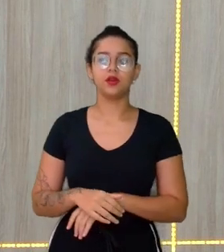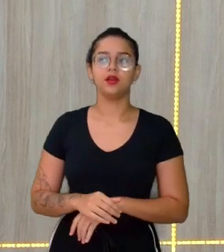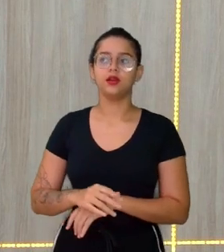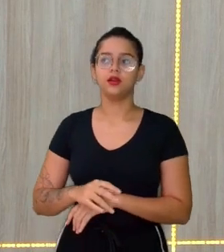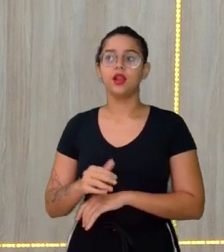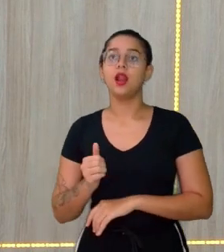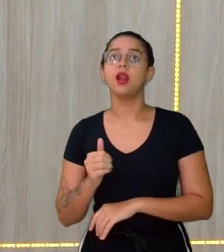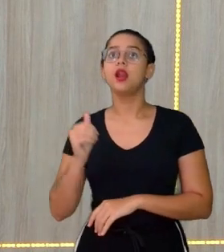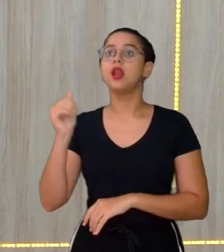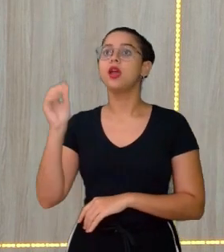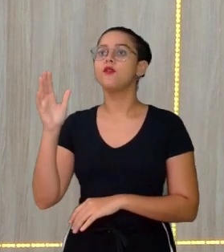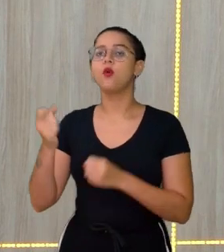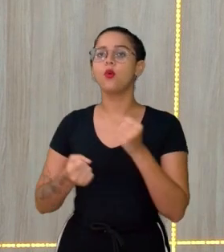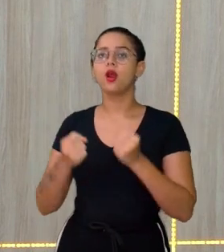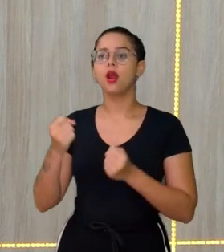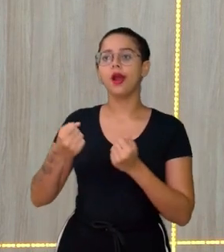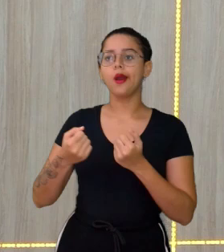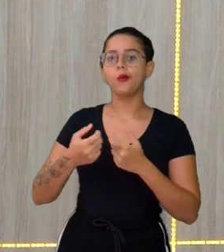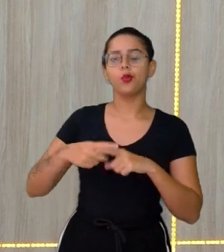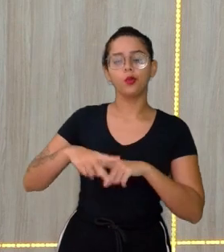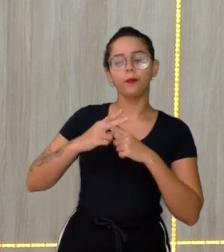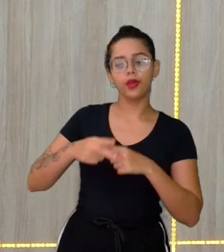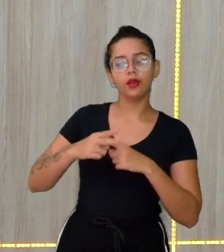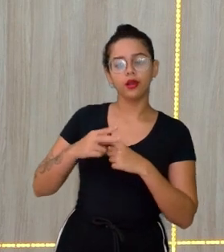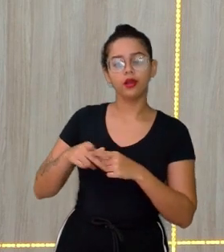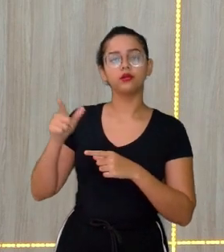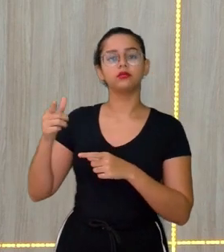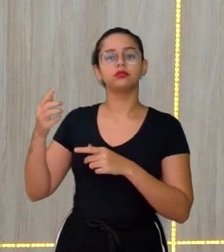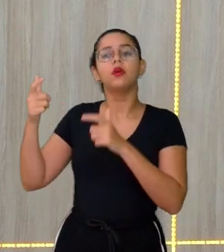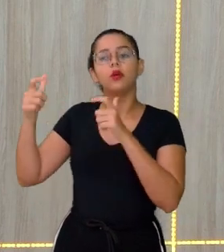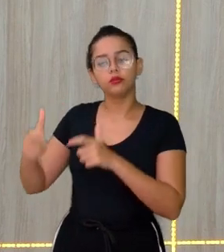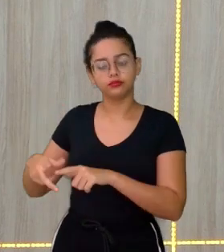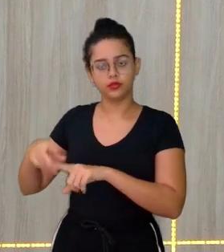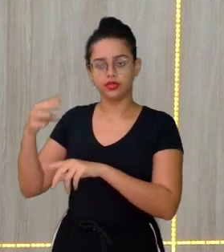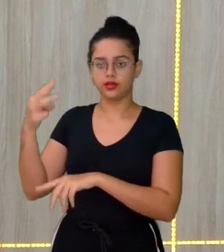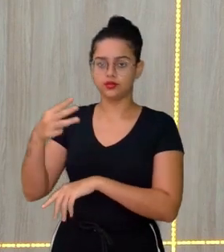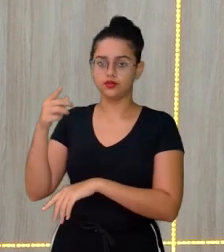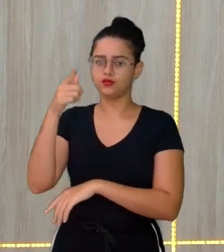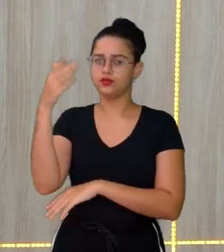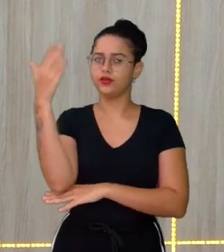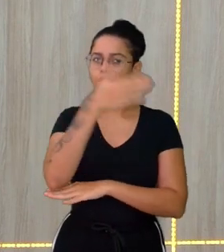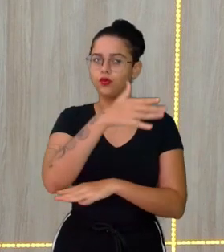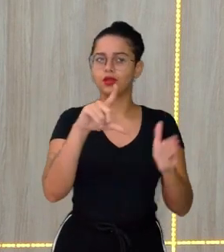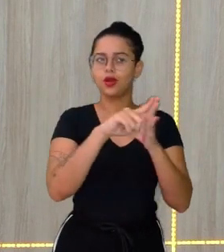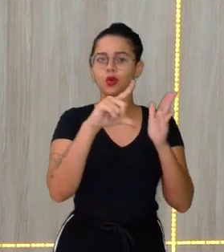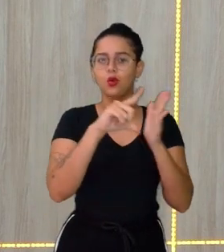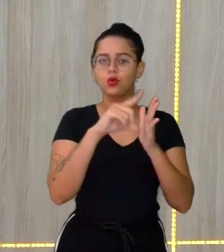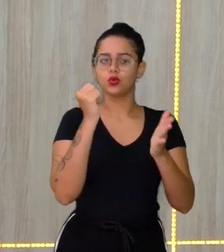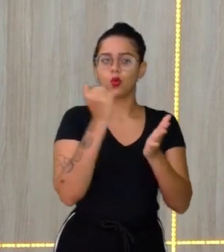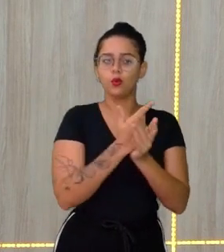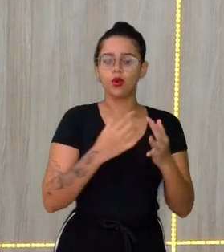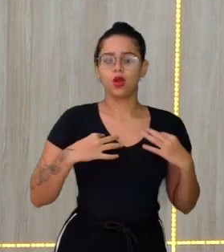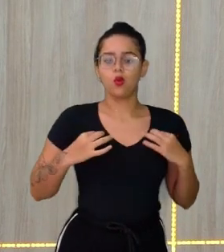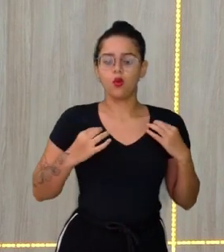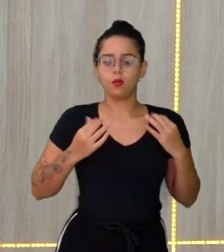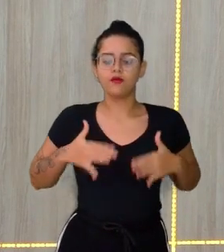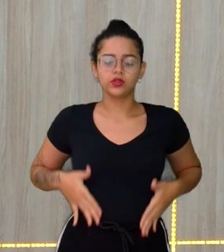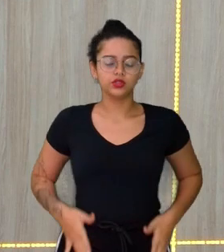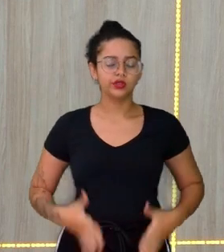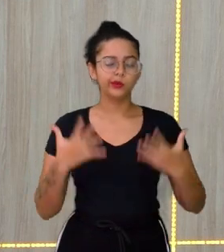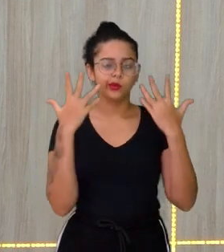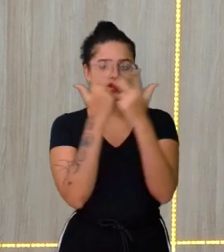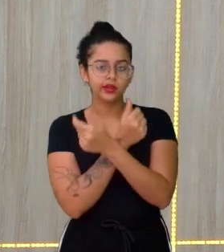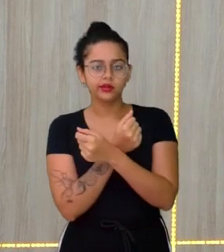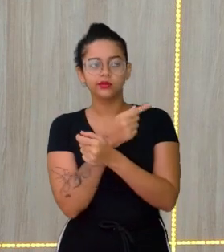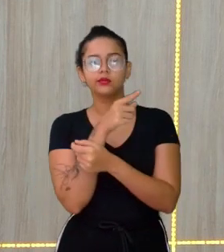o carro No mecânico O mecânico está o que? No setor Tessinário Você foi na loja Comprar uma roupa Um vestidozinho Mais bonitinho